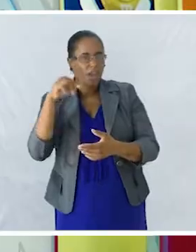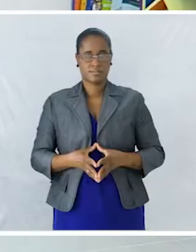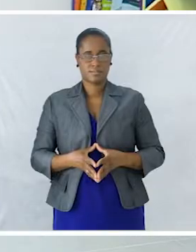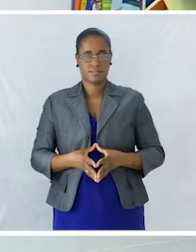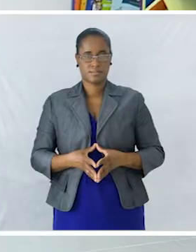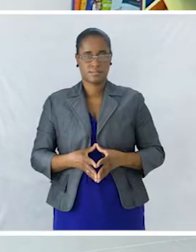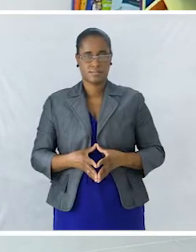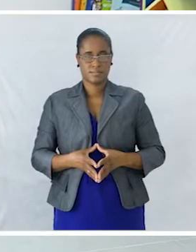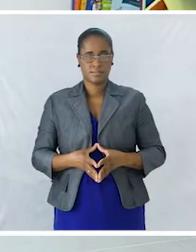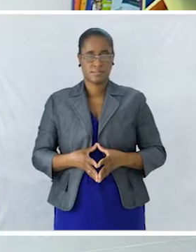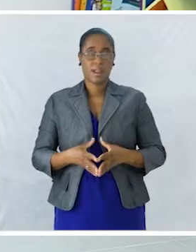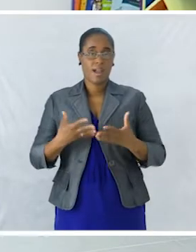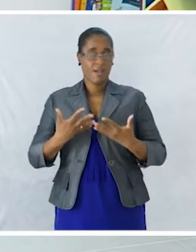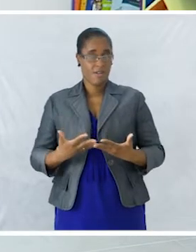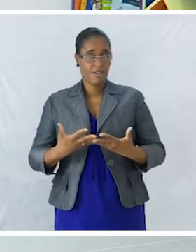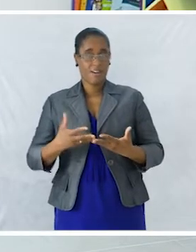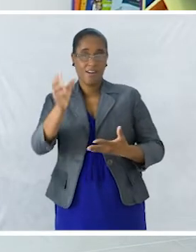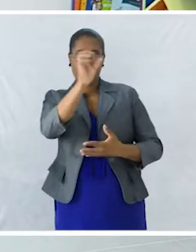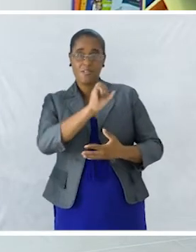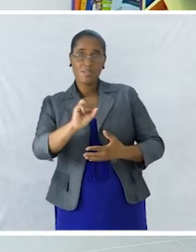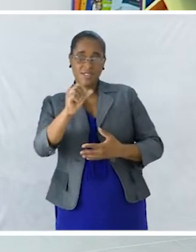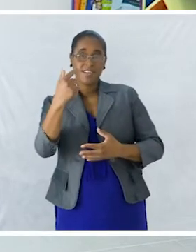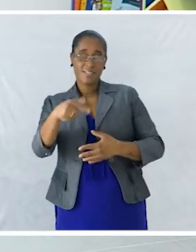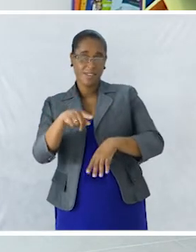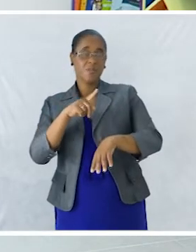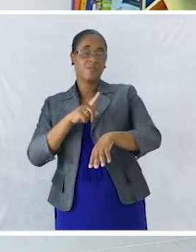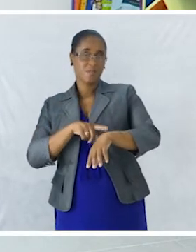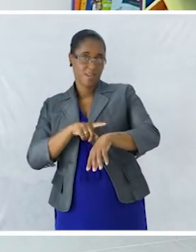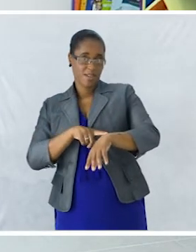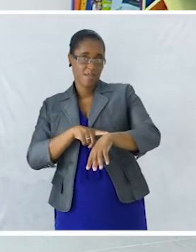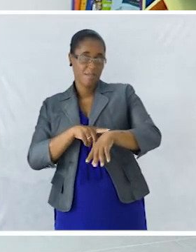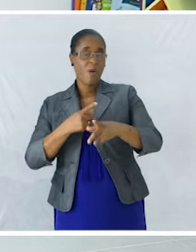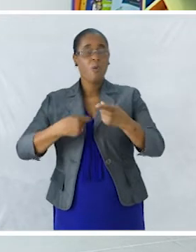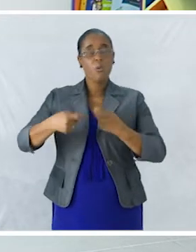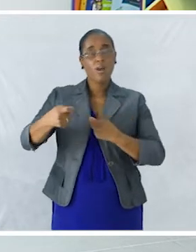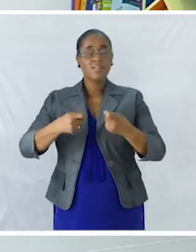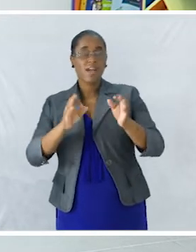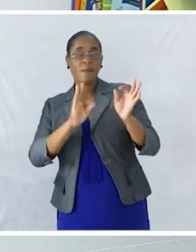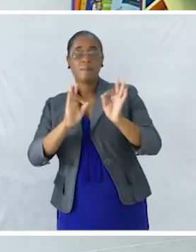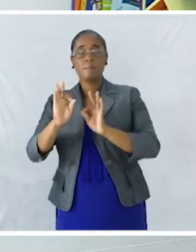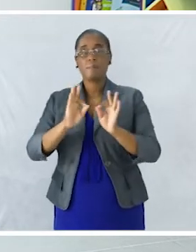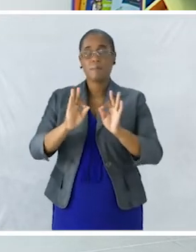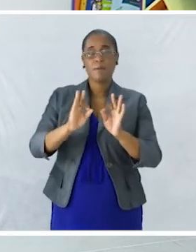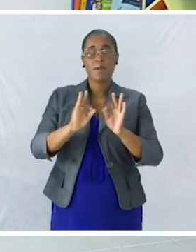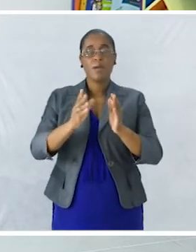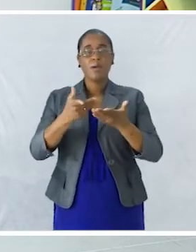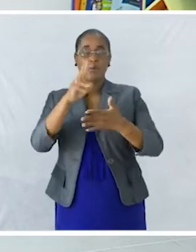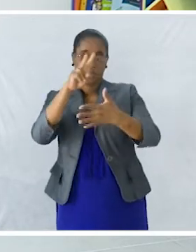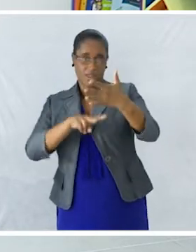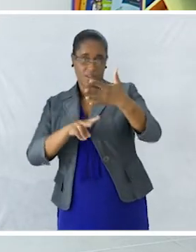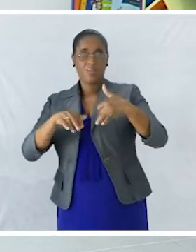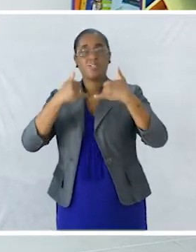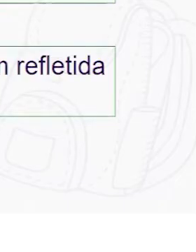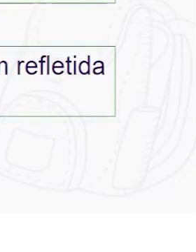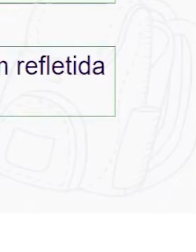Muito bem Agora vocês têm Um tempinho Para organizar o texto Depois vamos fazer também